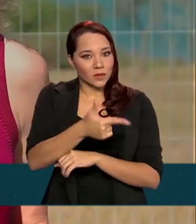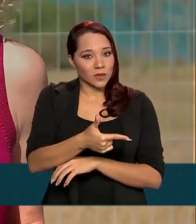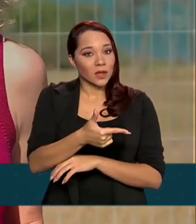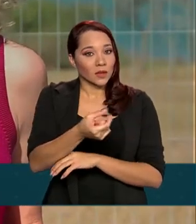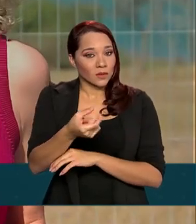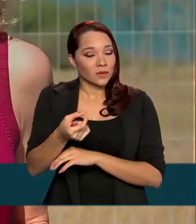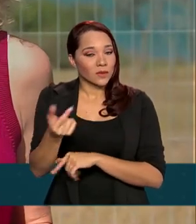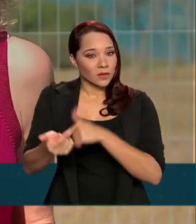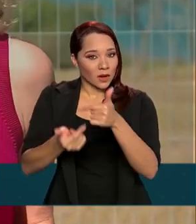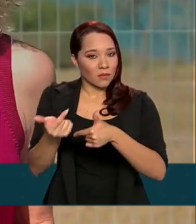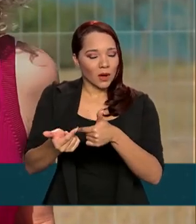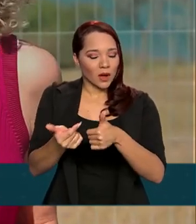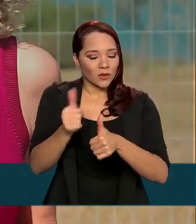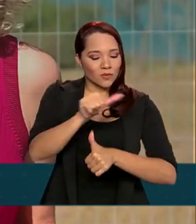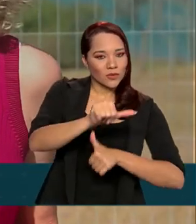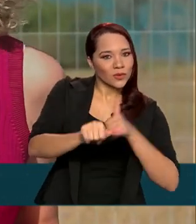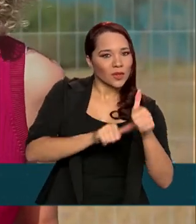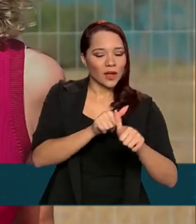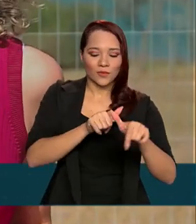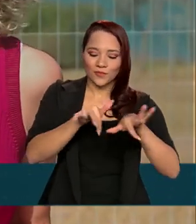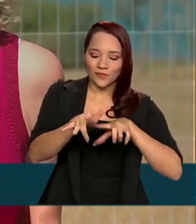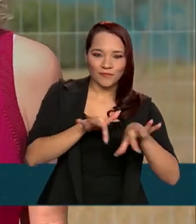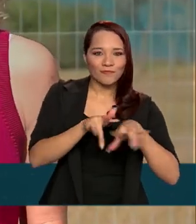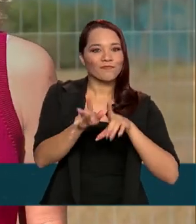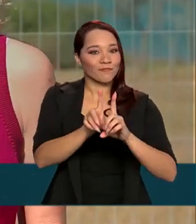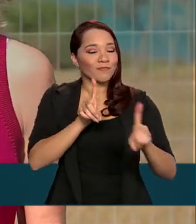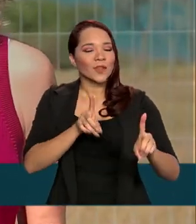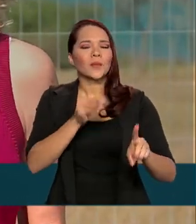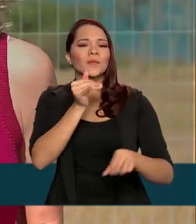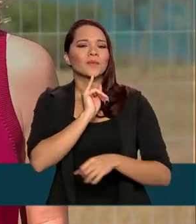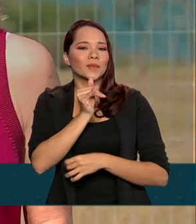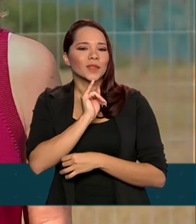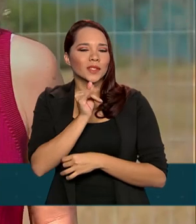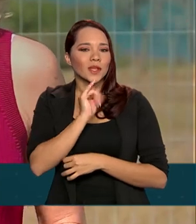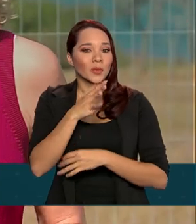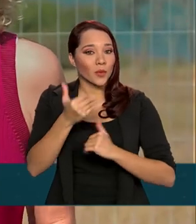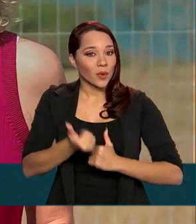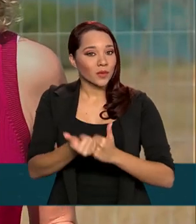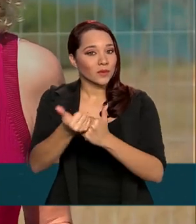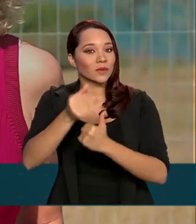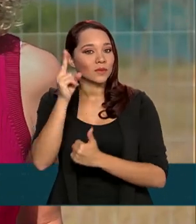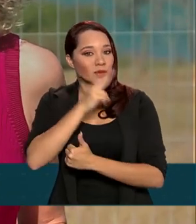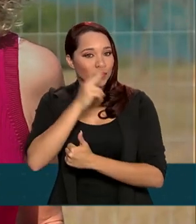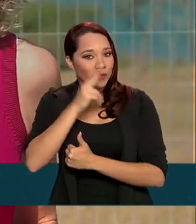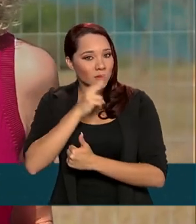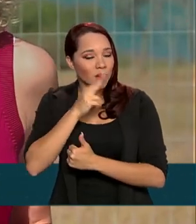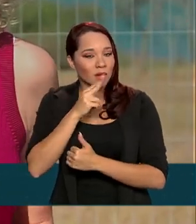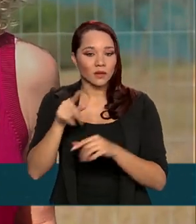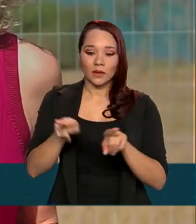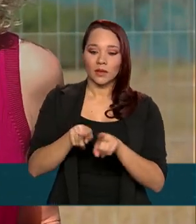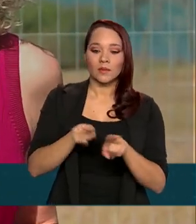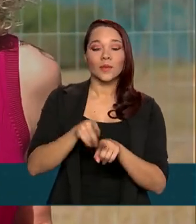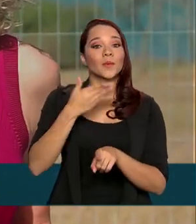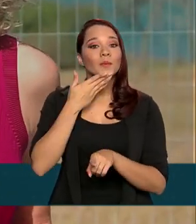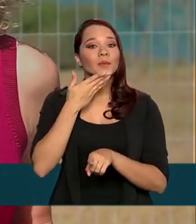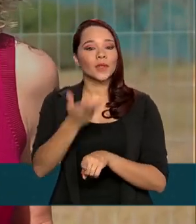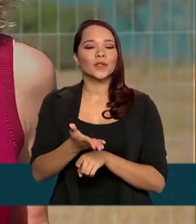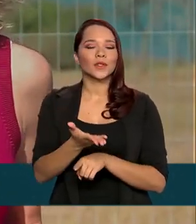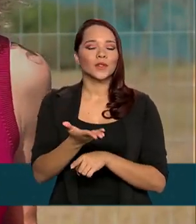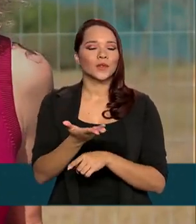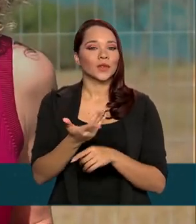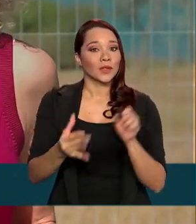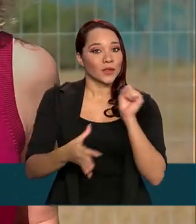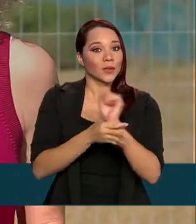serviços se tornaram digitais, como, por exemplo, o auxílio emergencial e o pedido de seguro